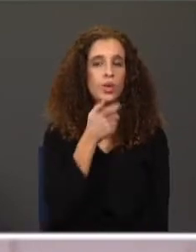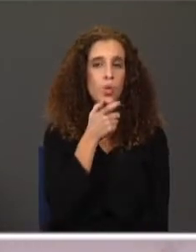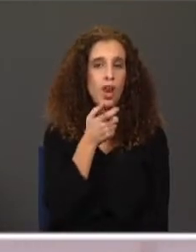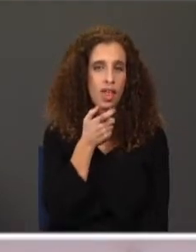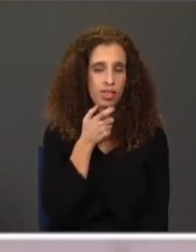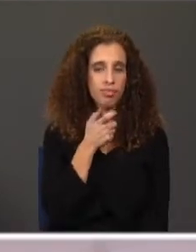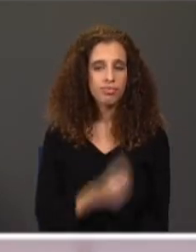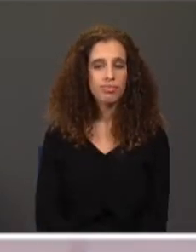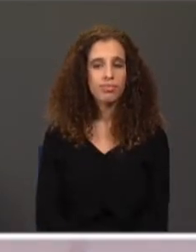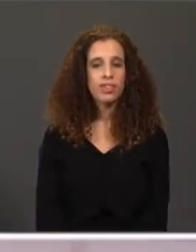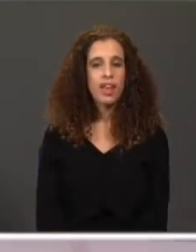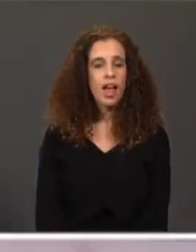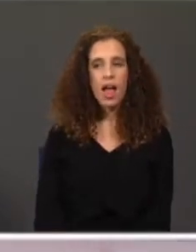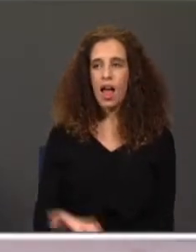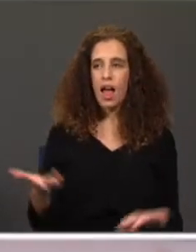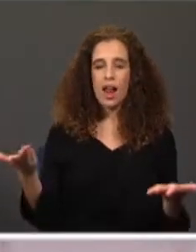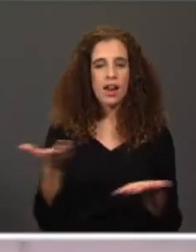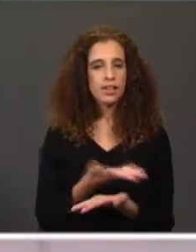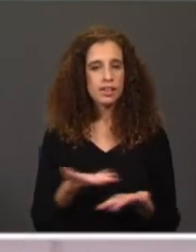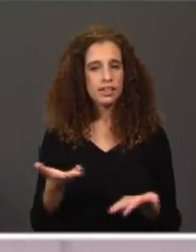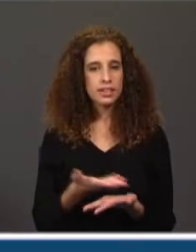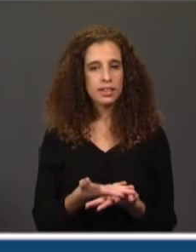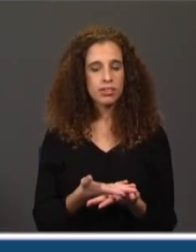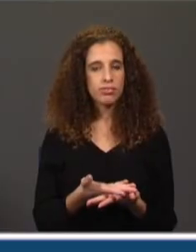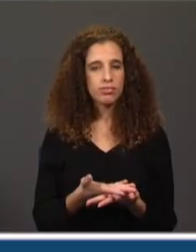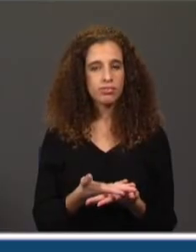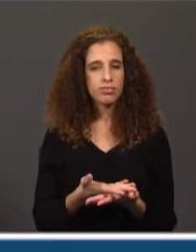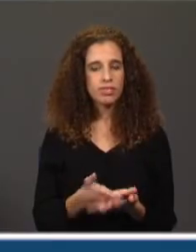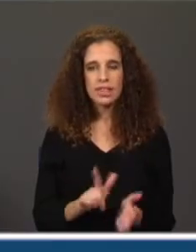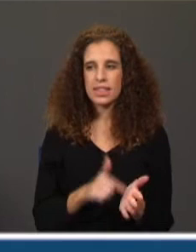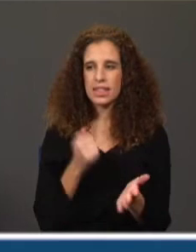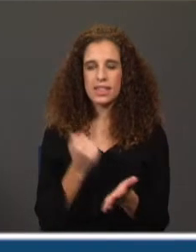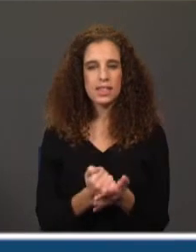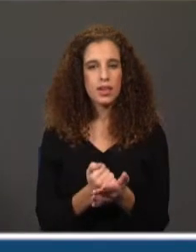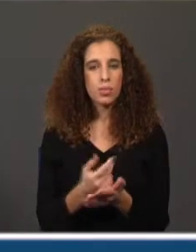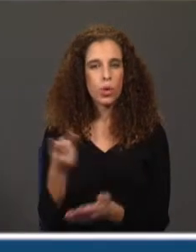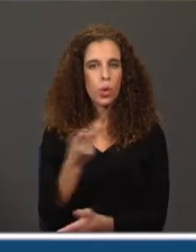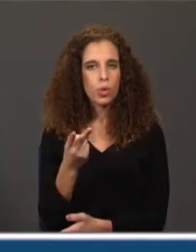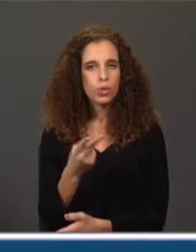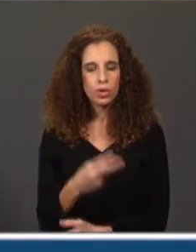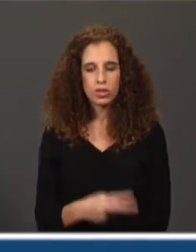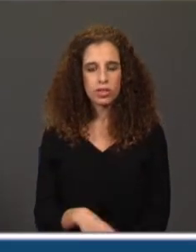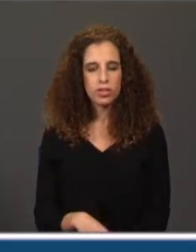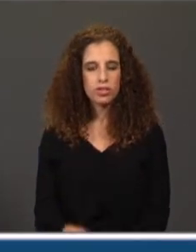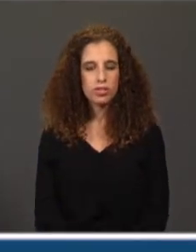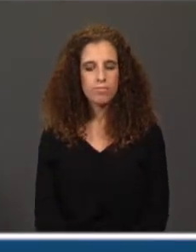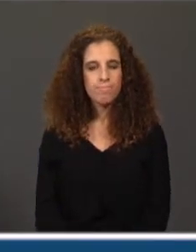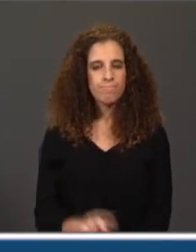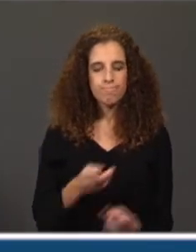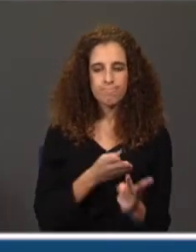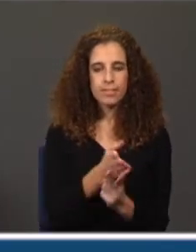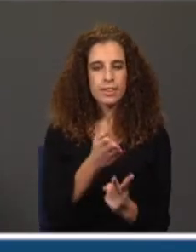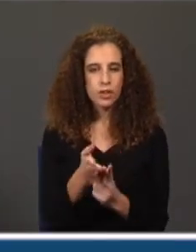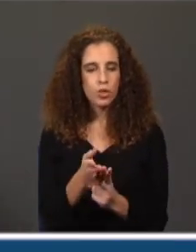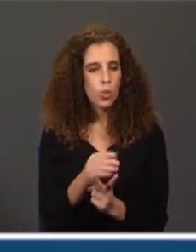neto. A relação sempre com dois sentidos. O avô e o